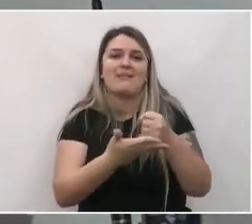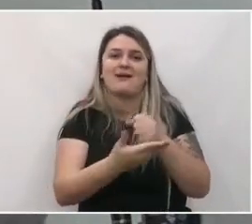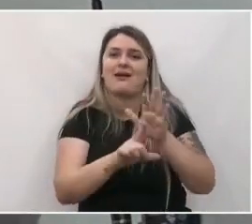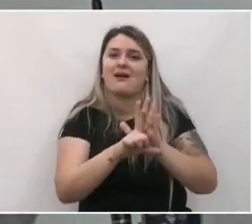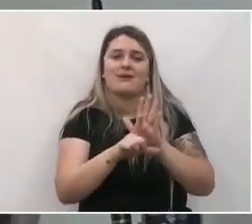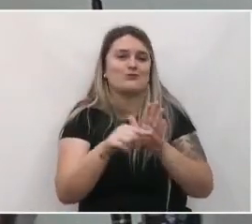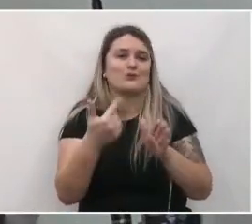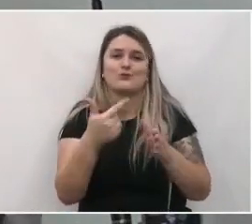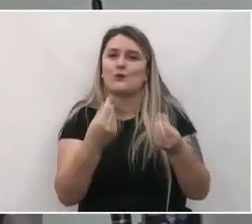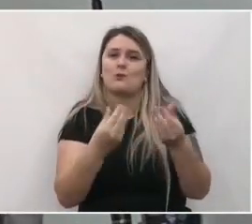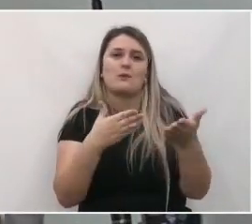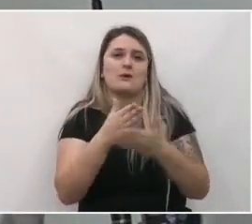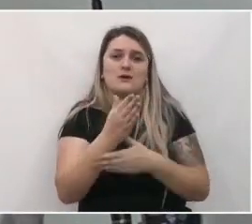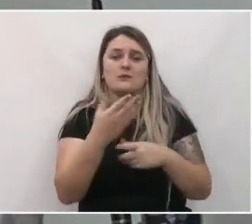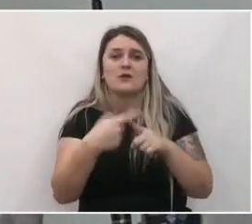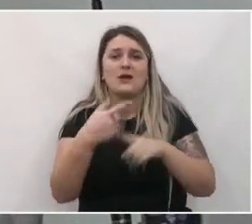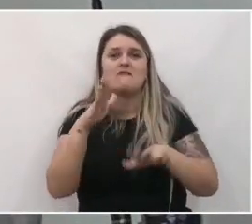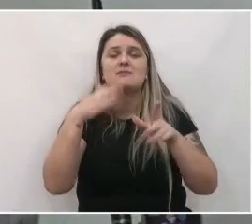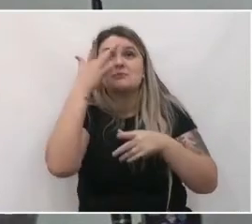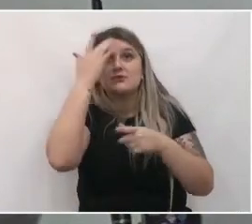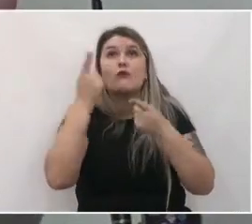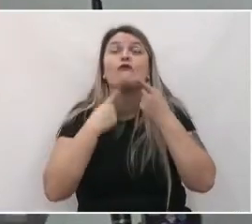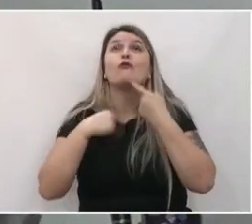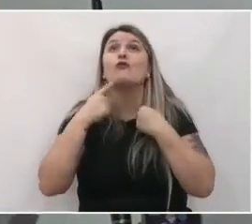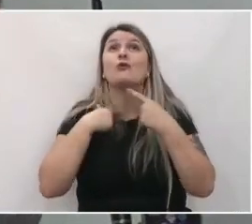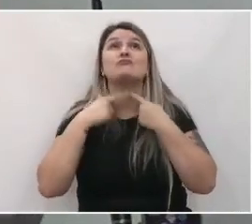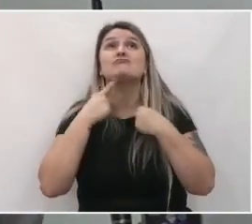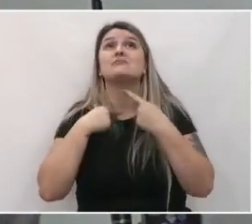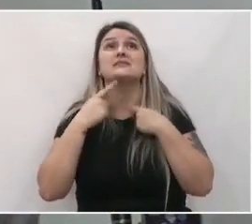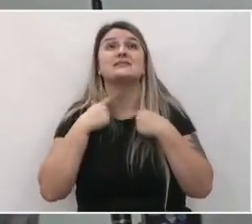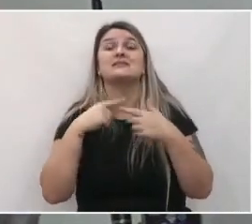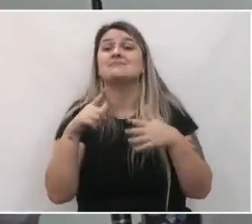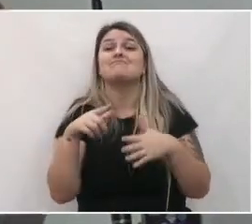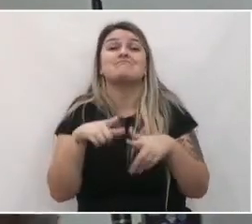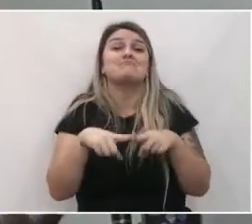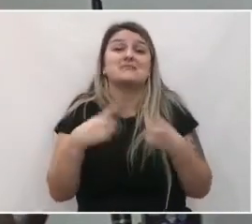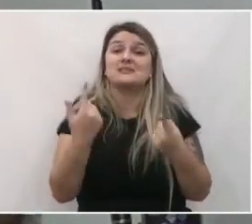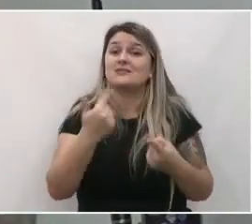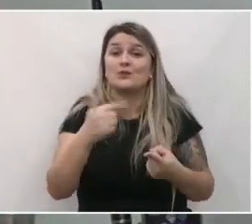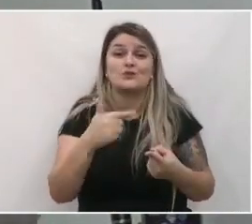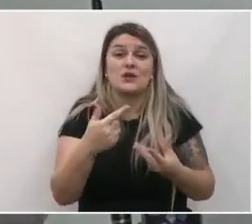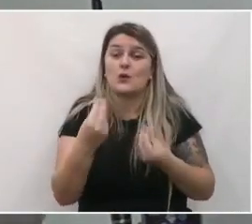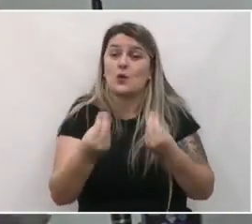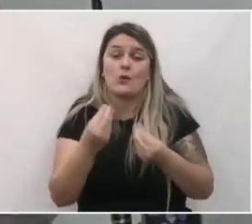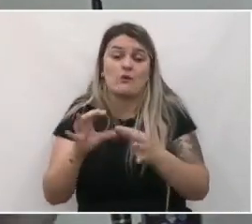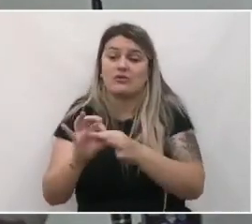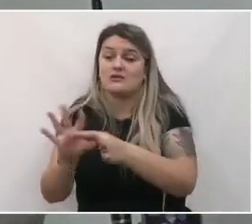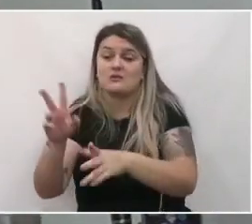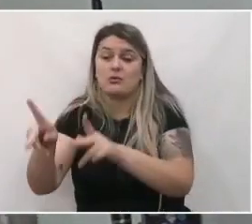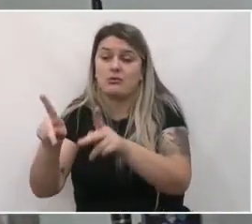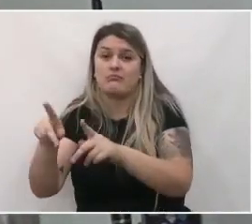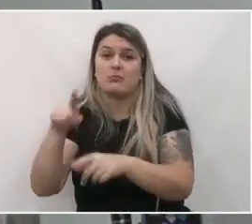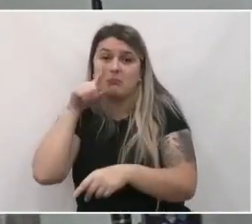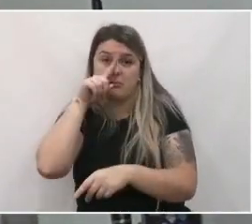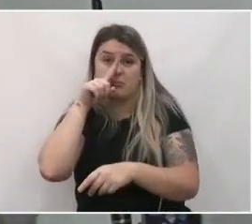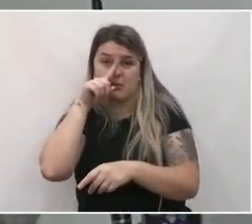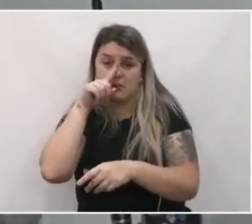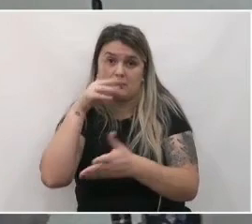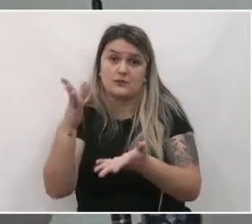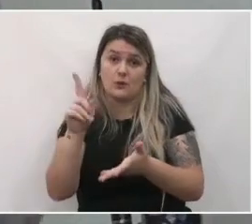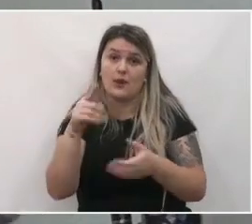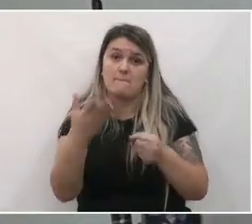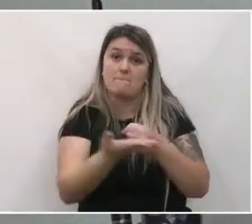aprovada, mesmo que haja muita vontade para isso acontecer, porque não tem como a gente colocar a população em risco. Então, essas são as bases do